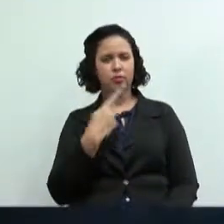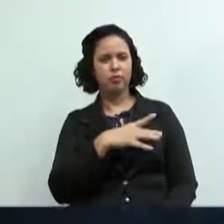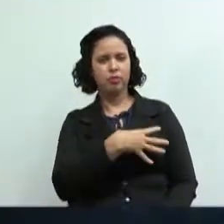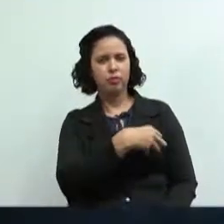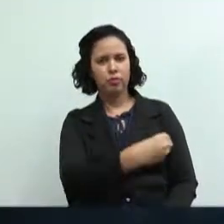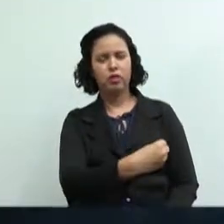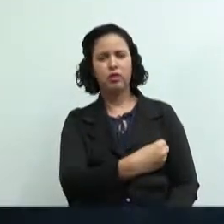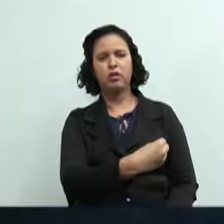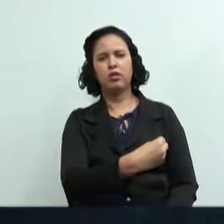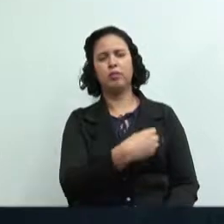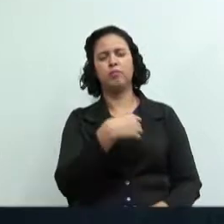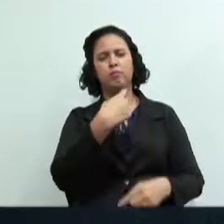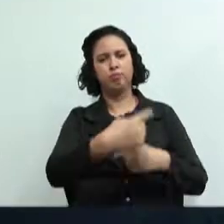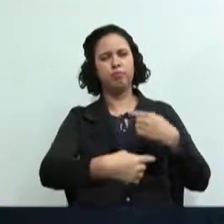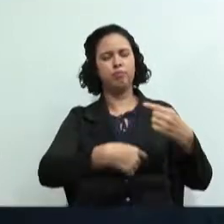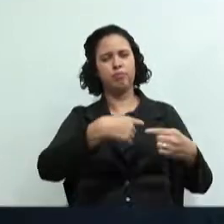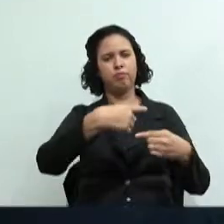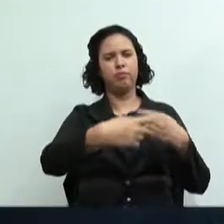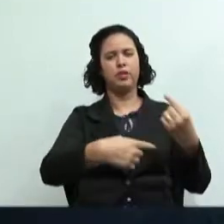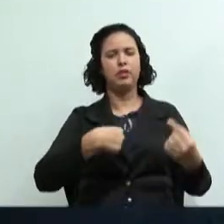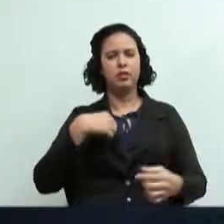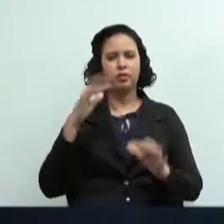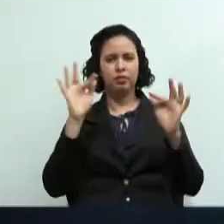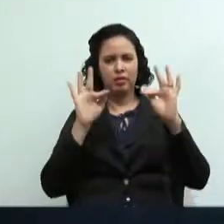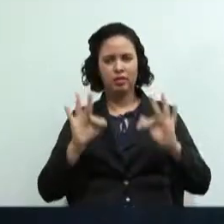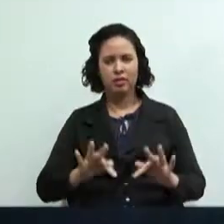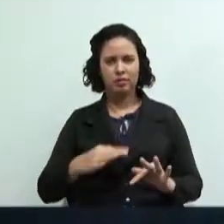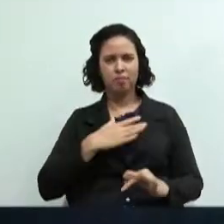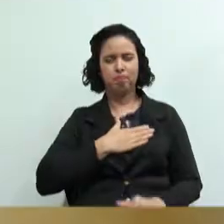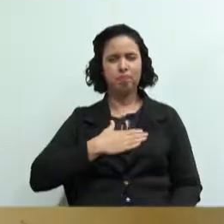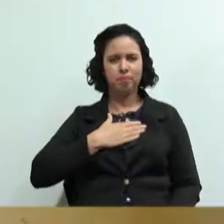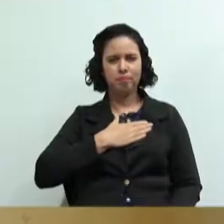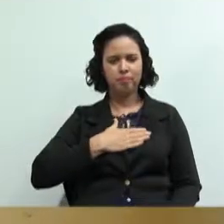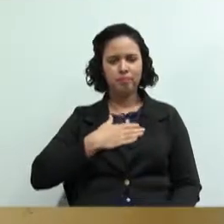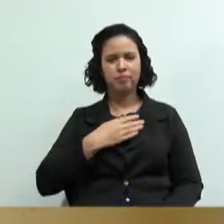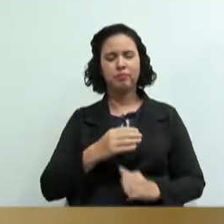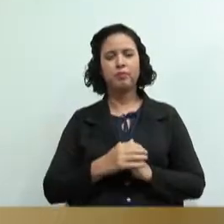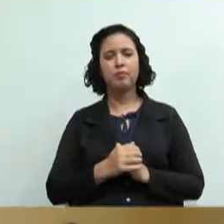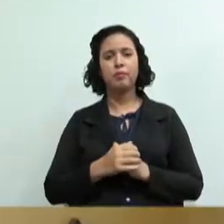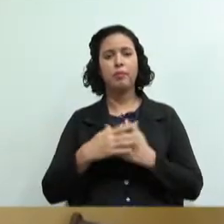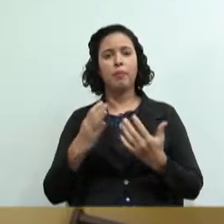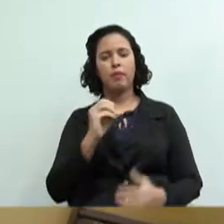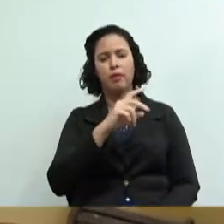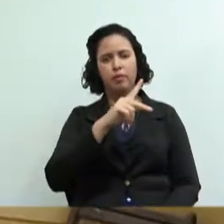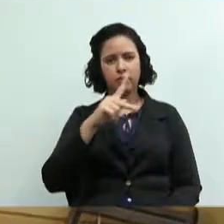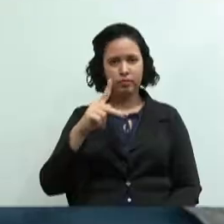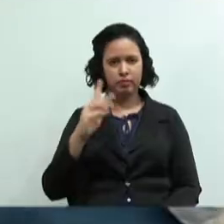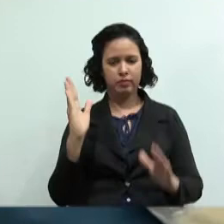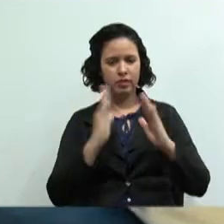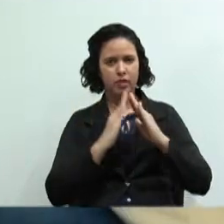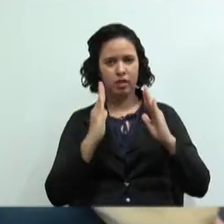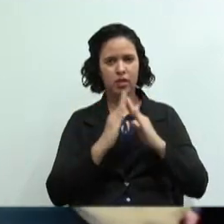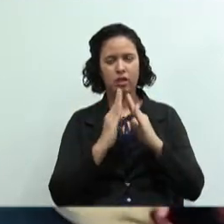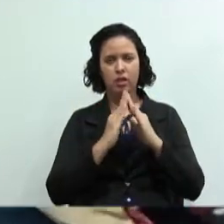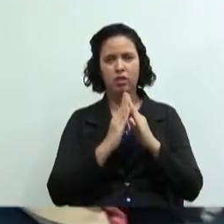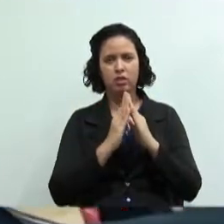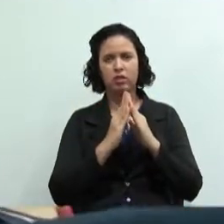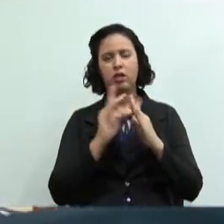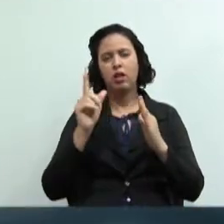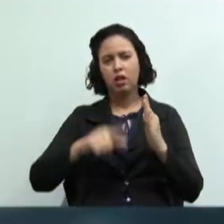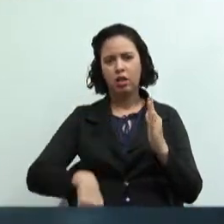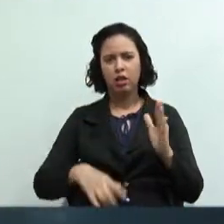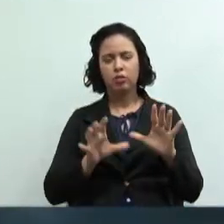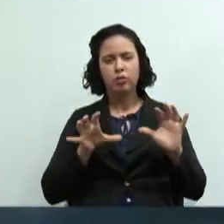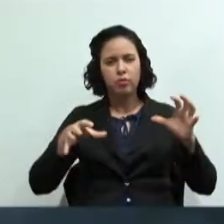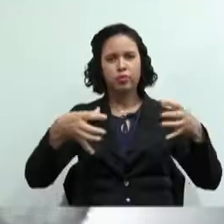e estou me sentindo muito realizada e muito feliz. Uma cooperativa habitacional reúne vários sonhos,